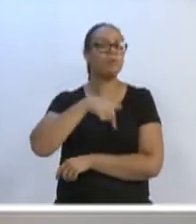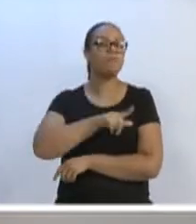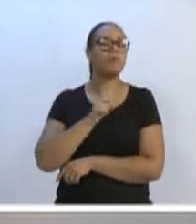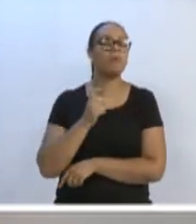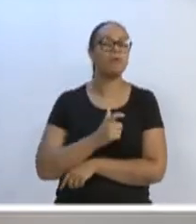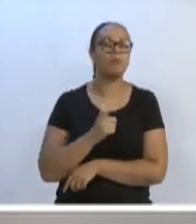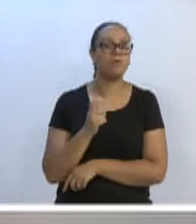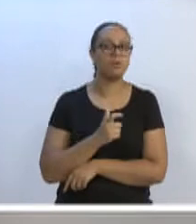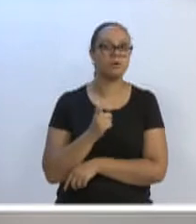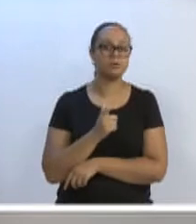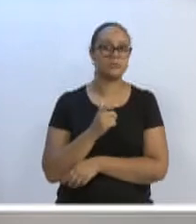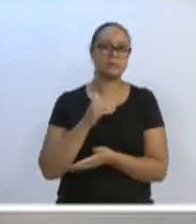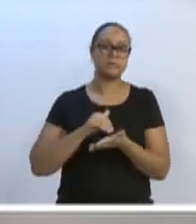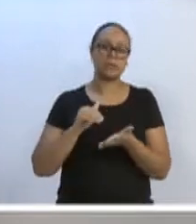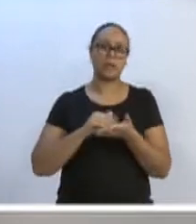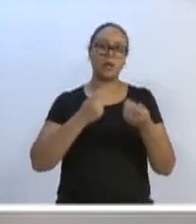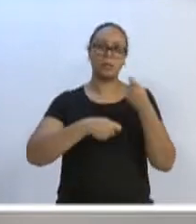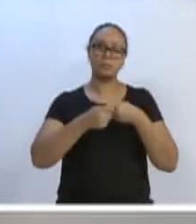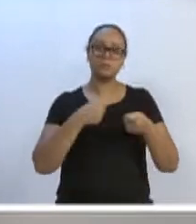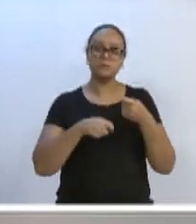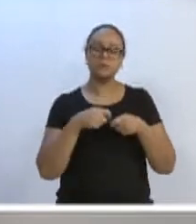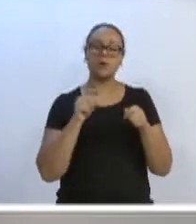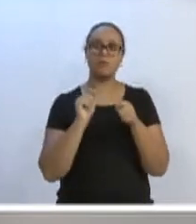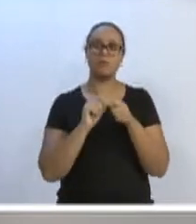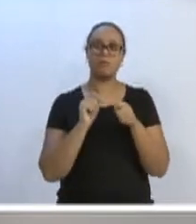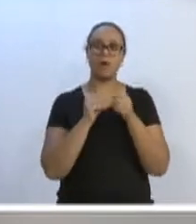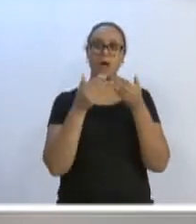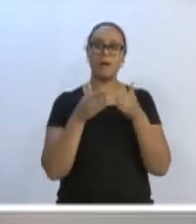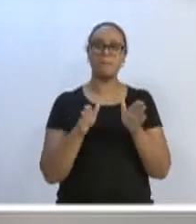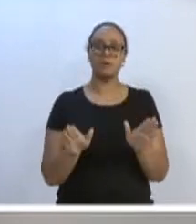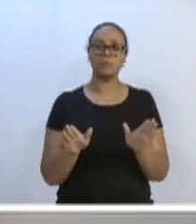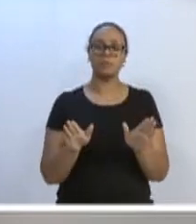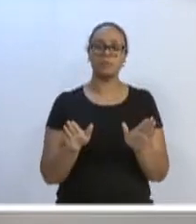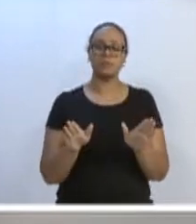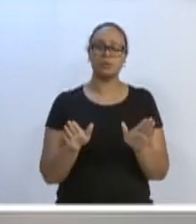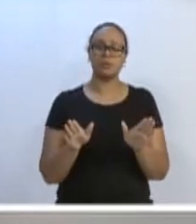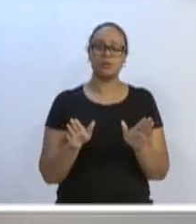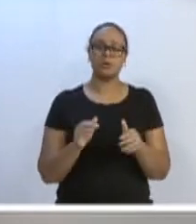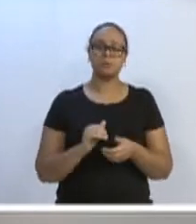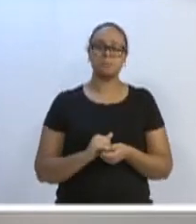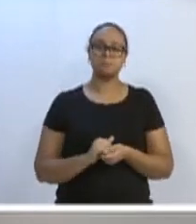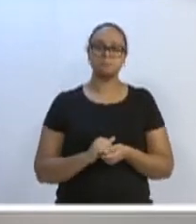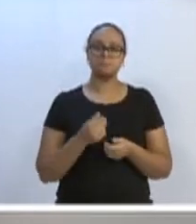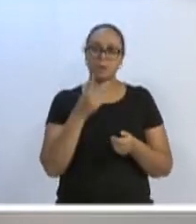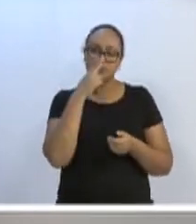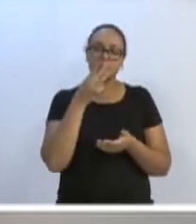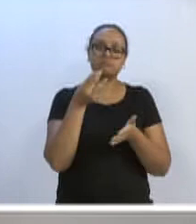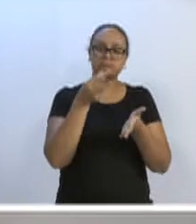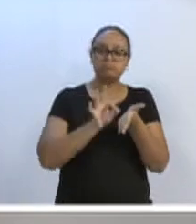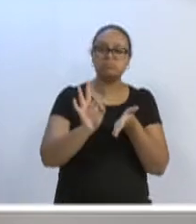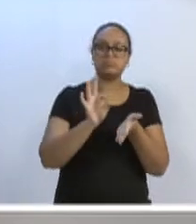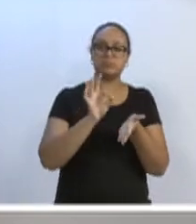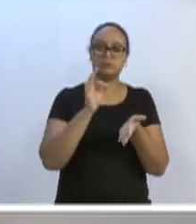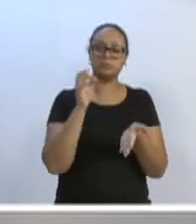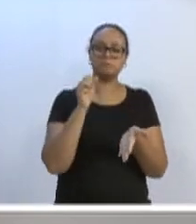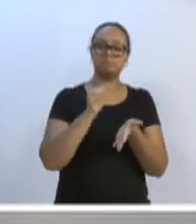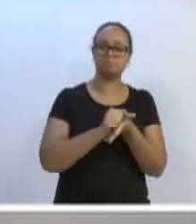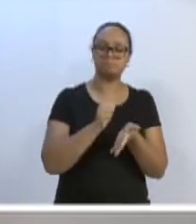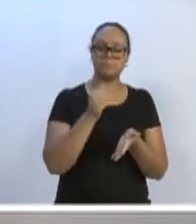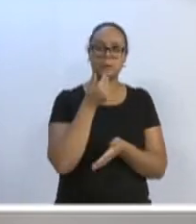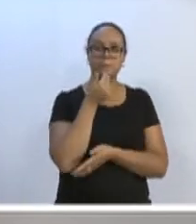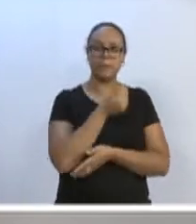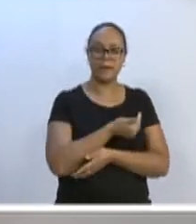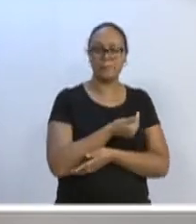Secretaria de Administração para efetuar a abertura da solicitação para que, então, a Secretaria de Saúde possa